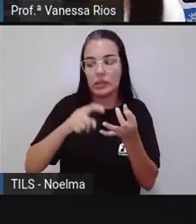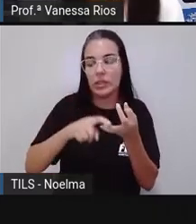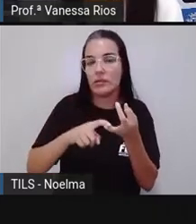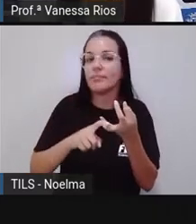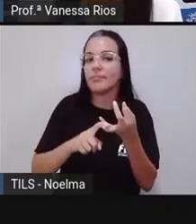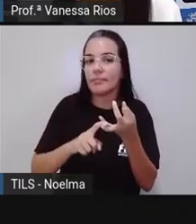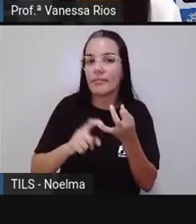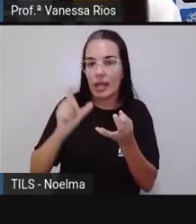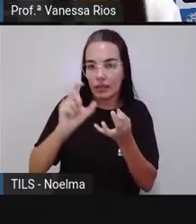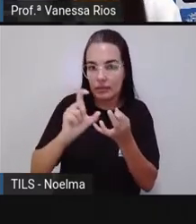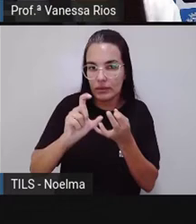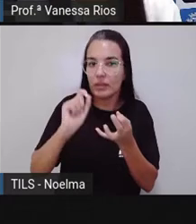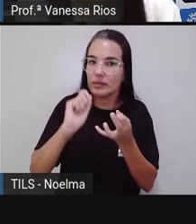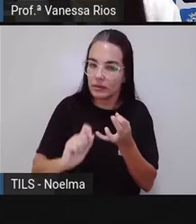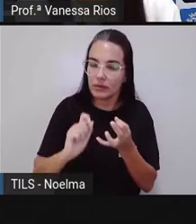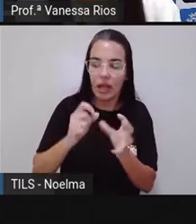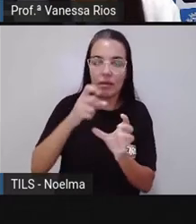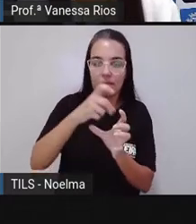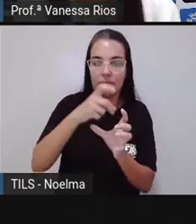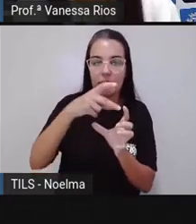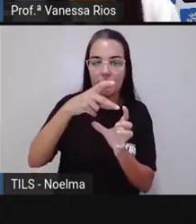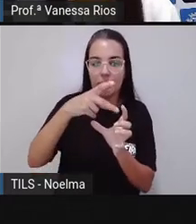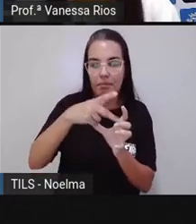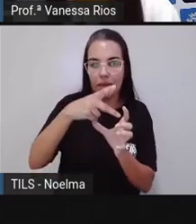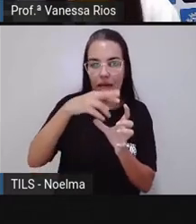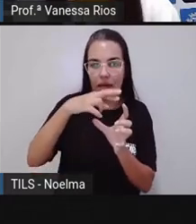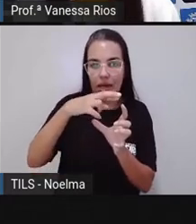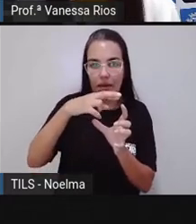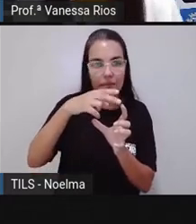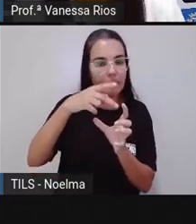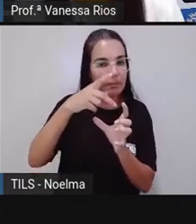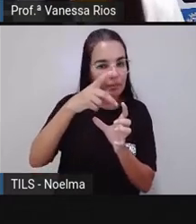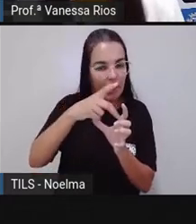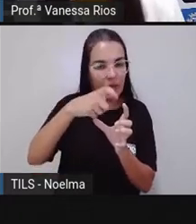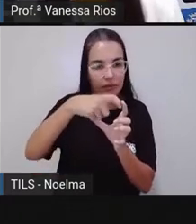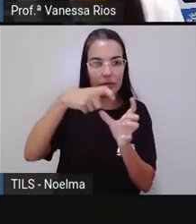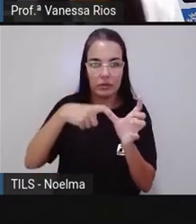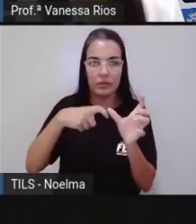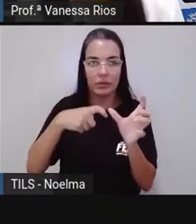pronto. A classificação dela, então, é paroxítona.